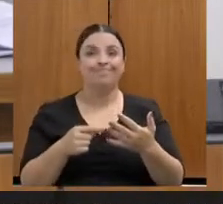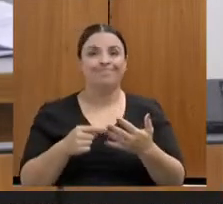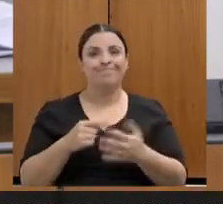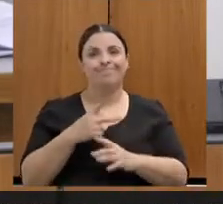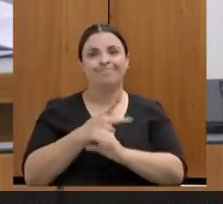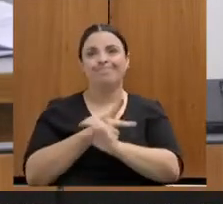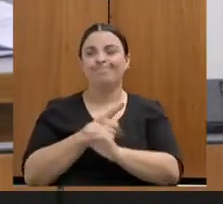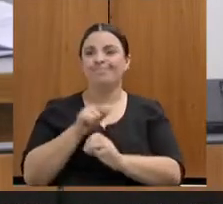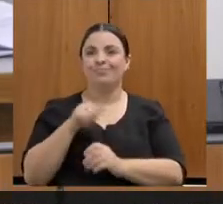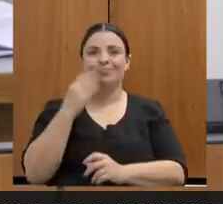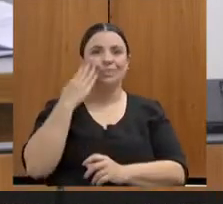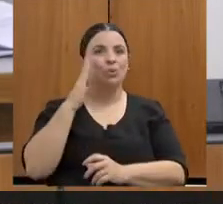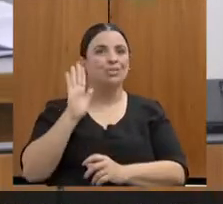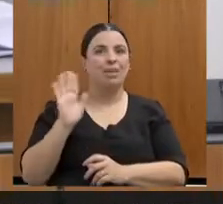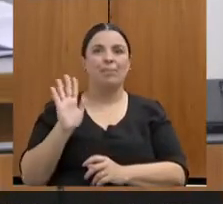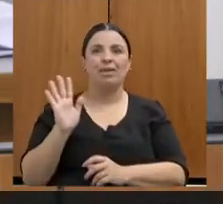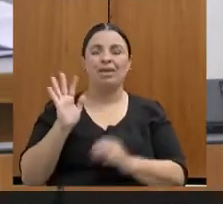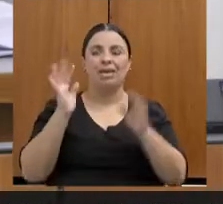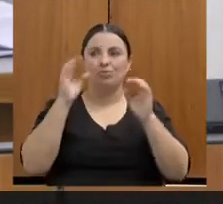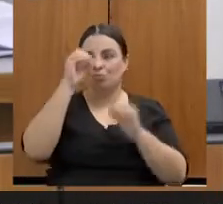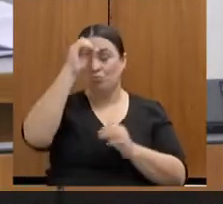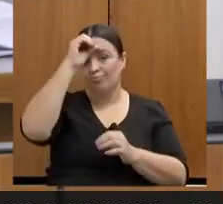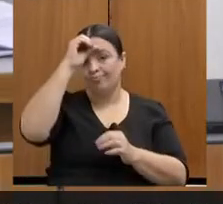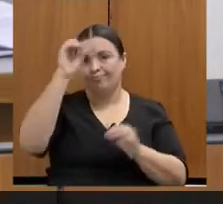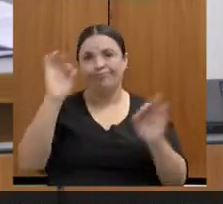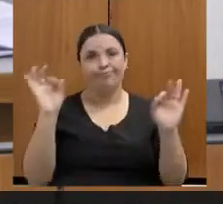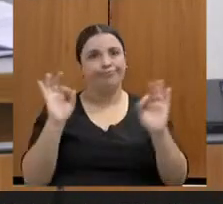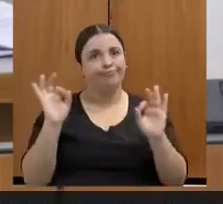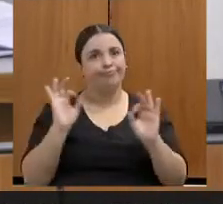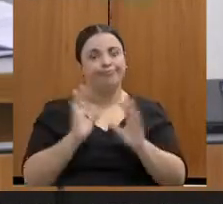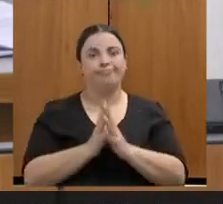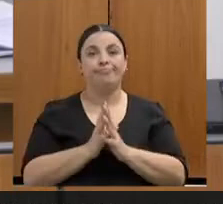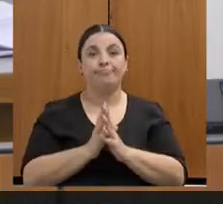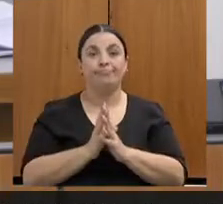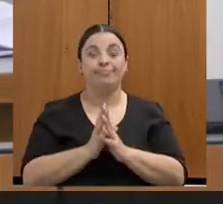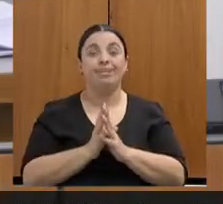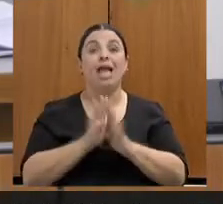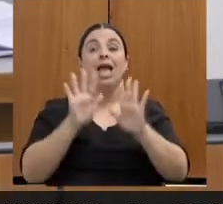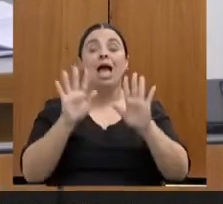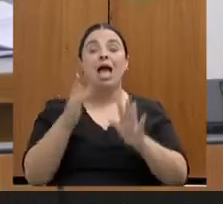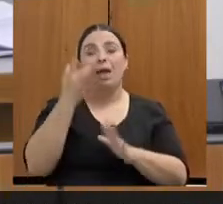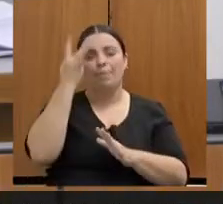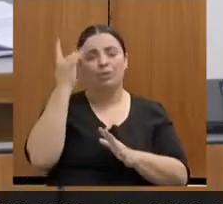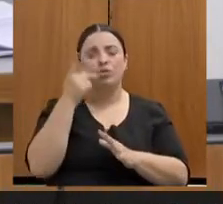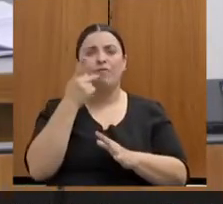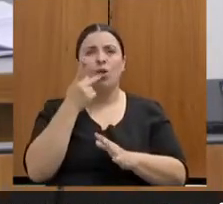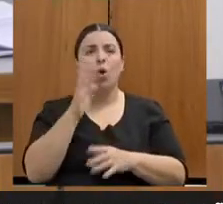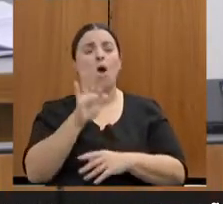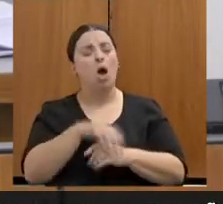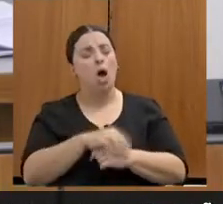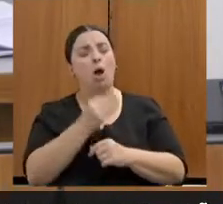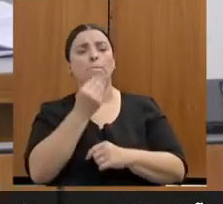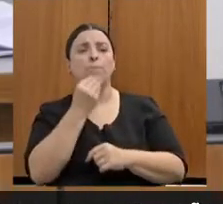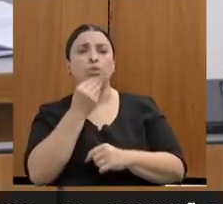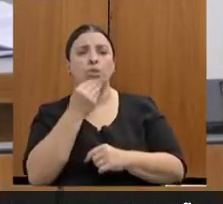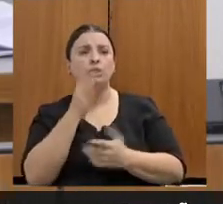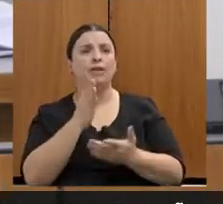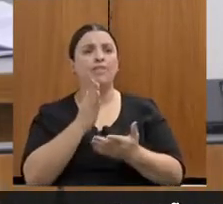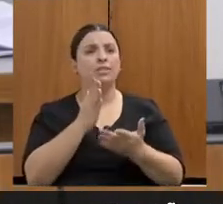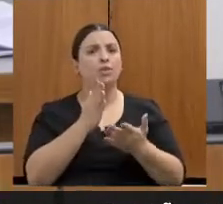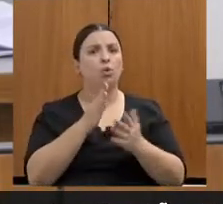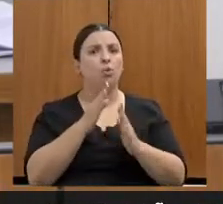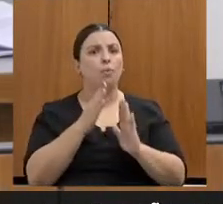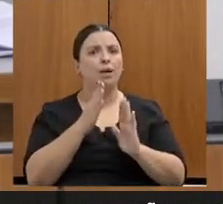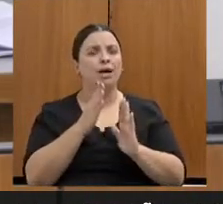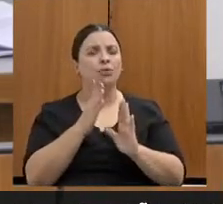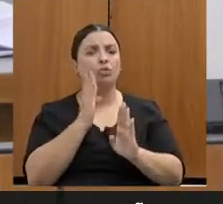de uma forma consistente e técnica. Então, surgiu a ideia, então, alguém falou assim, não, então, vamos fazer um diagnóstico. Olha, mas eu não queria